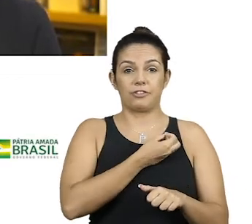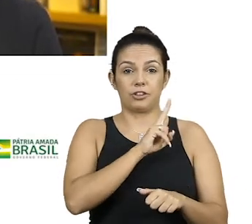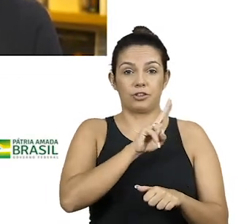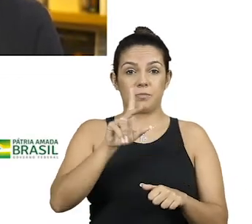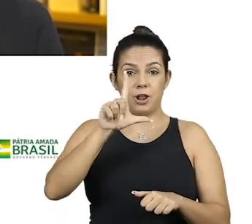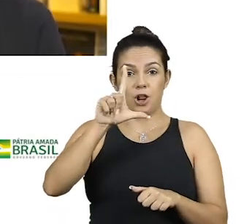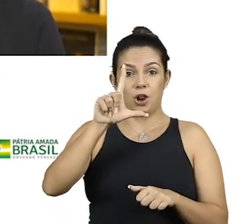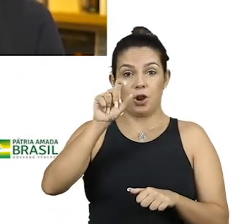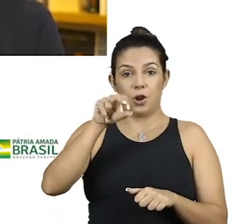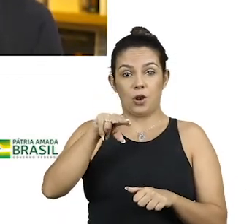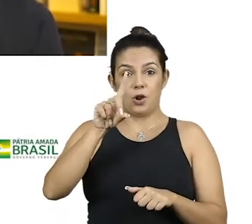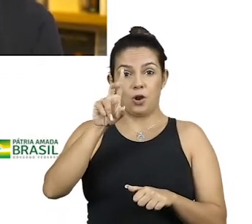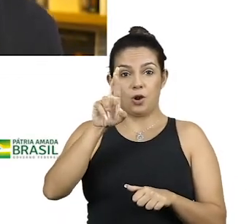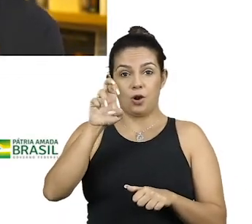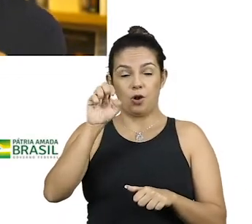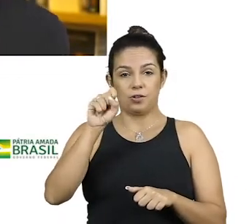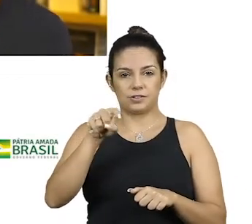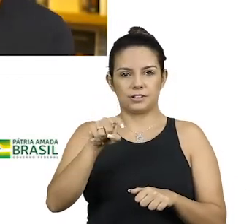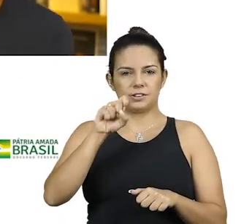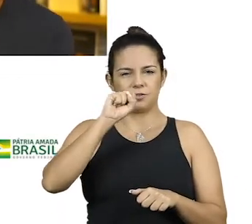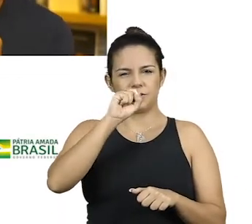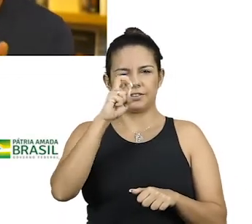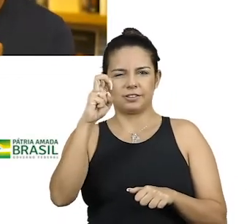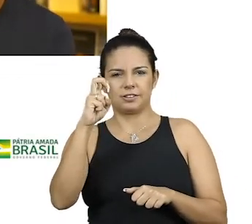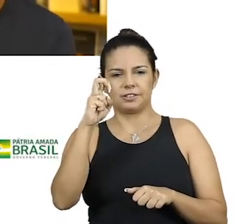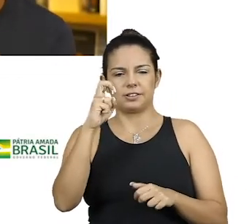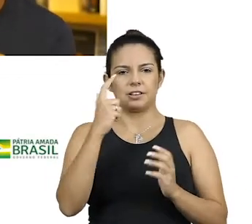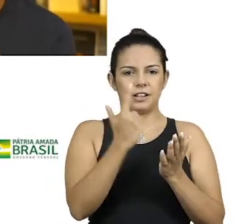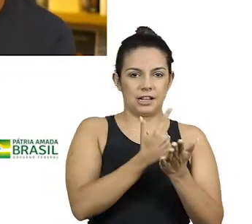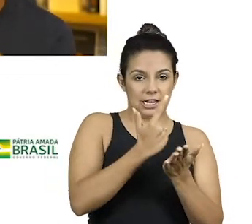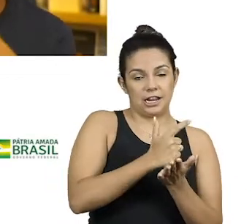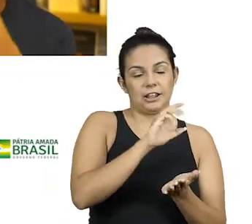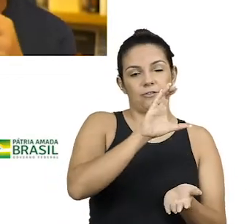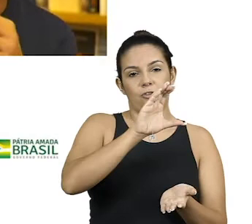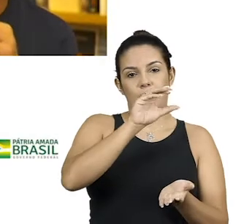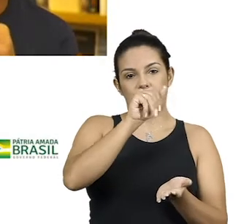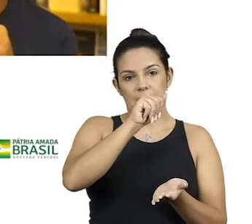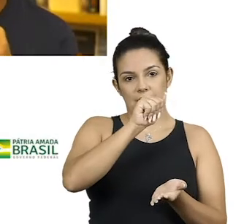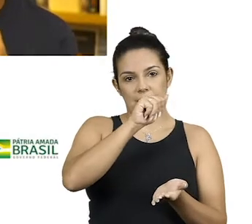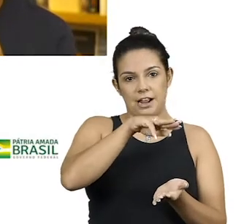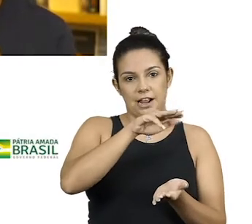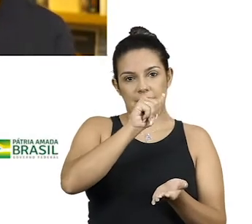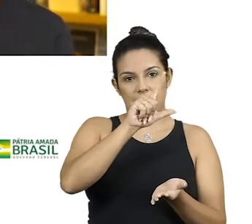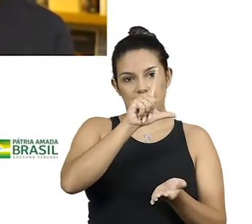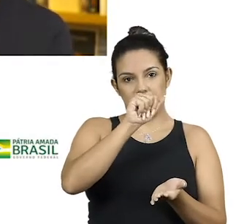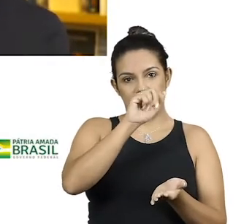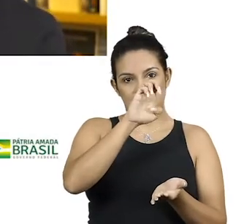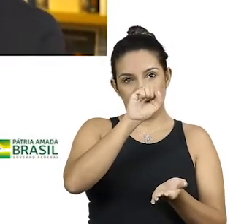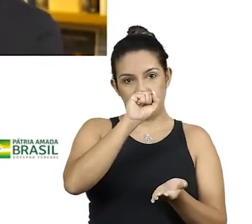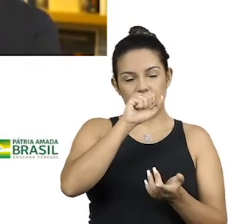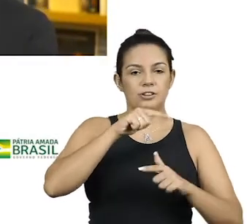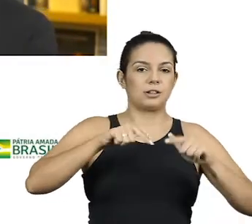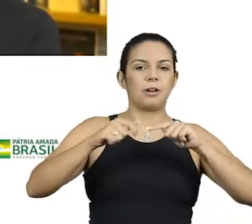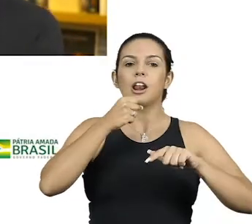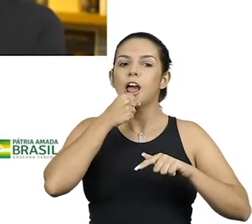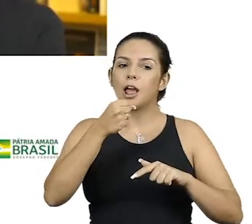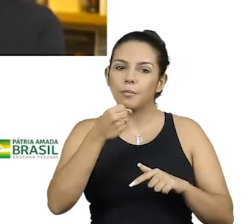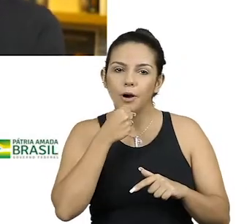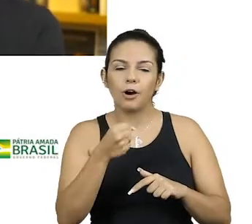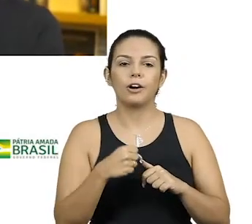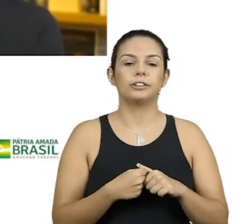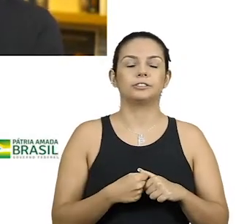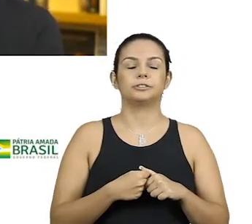Londres. 1985 é o livro dos camaleões, é o trabalho de repórter, mas muito